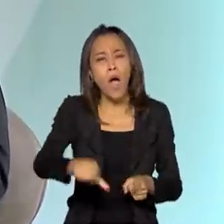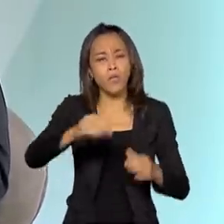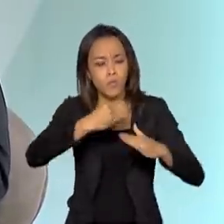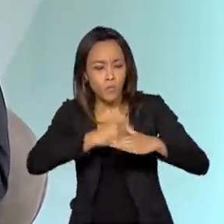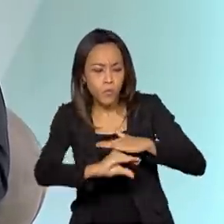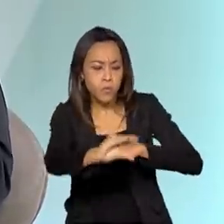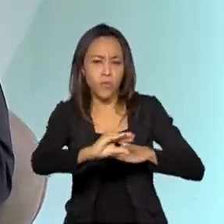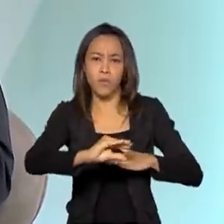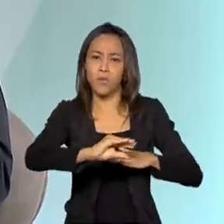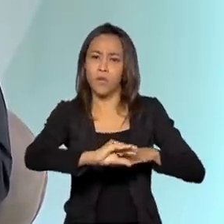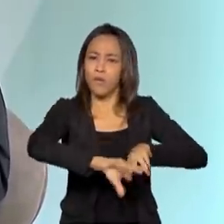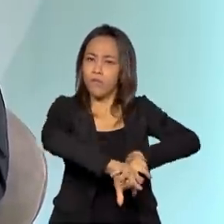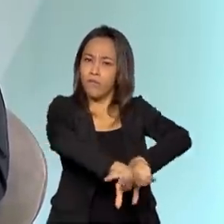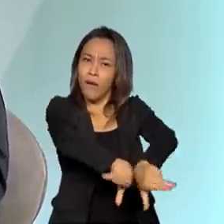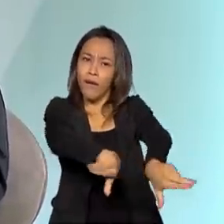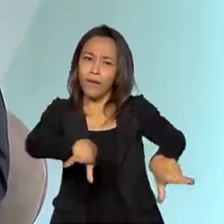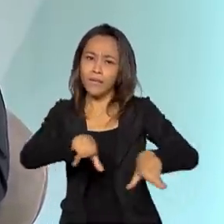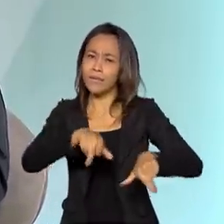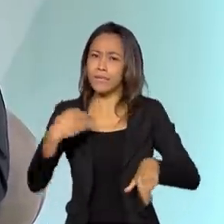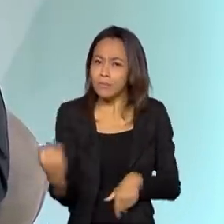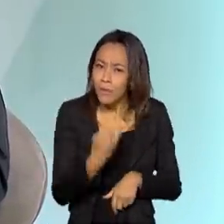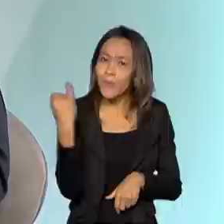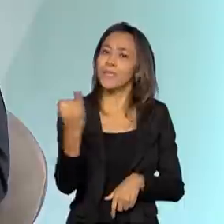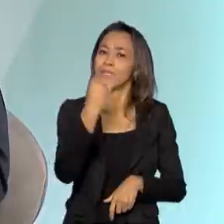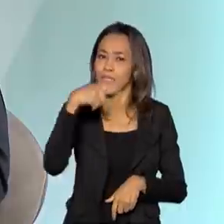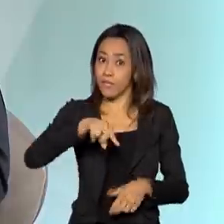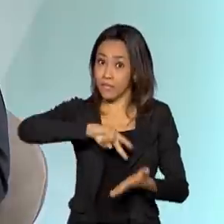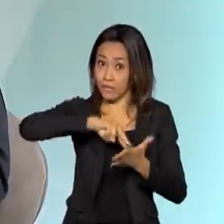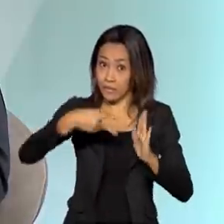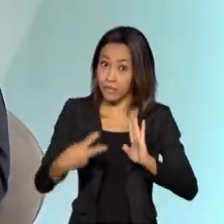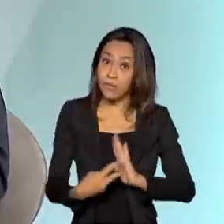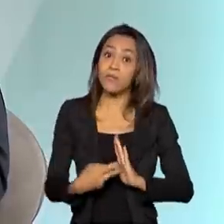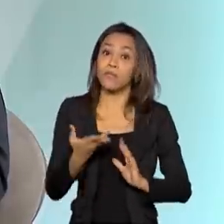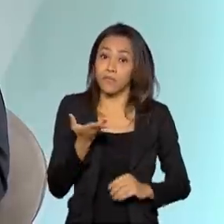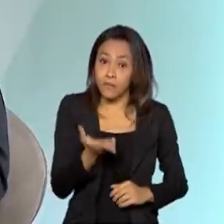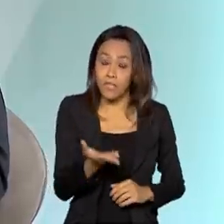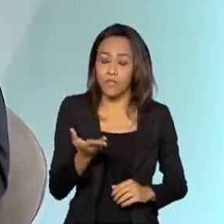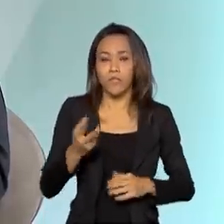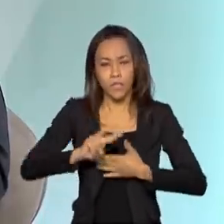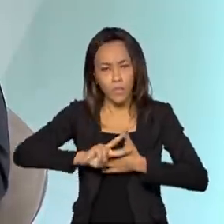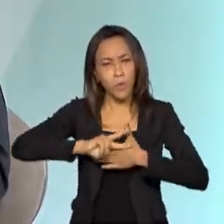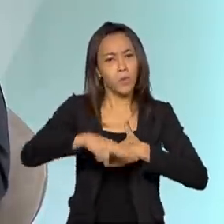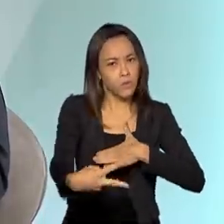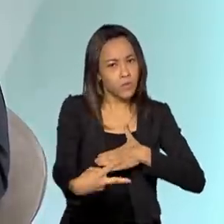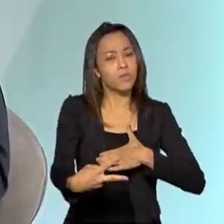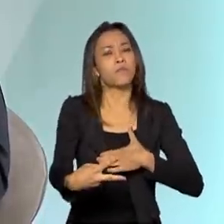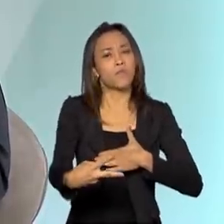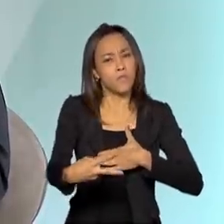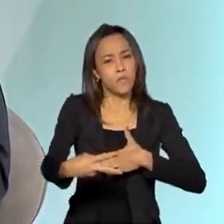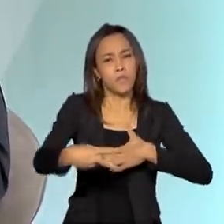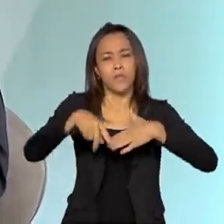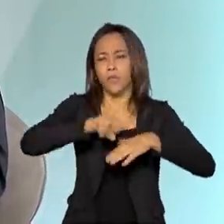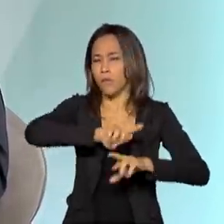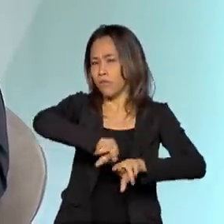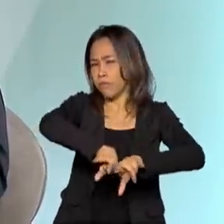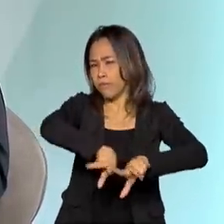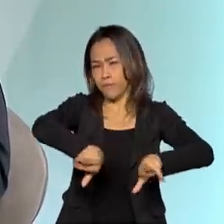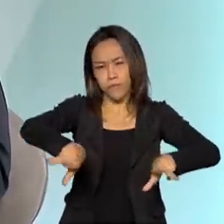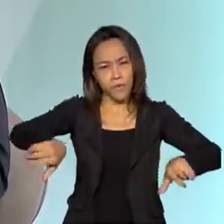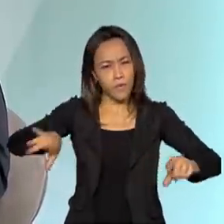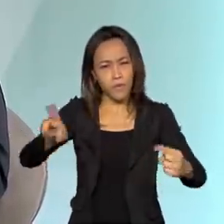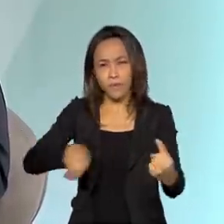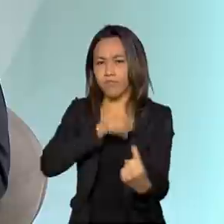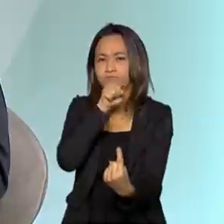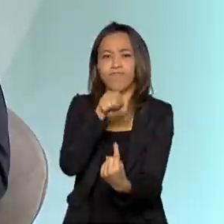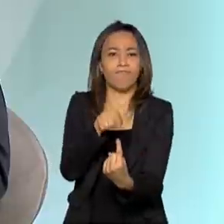facetas importantes que vão ser significativamente impactantes em vários objetivos, por exemplo,